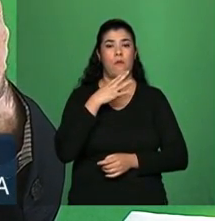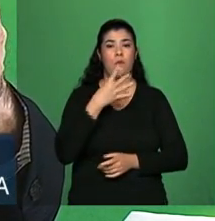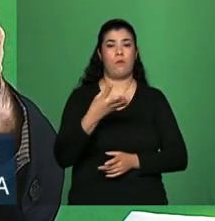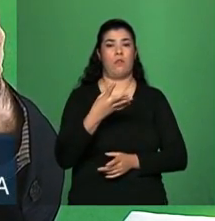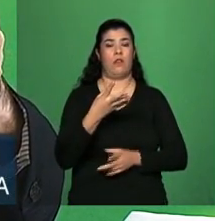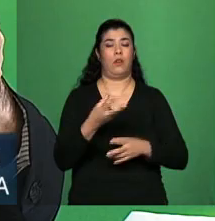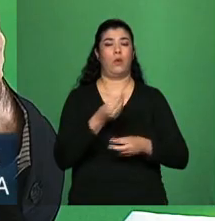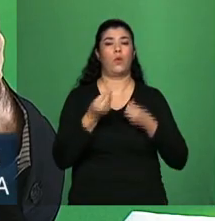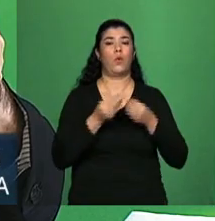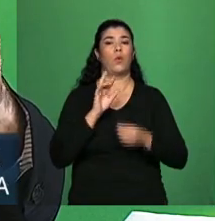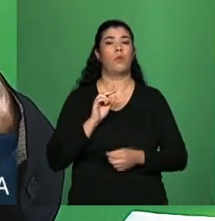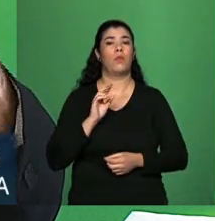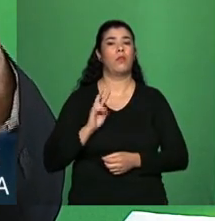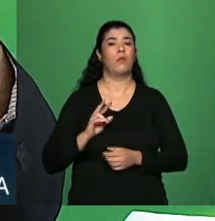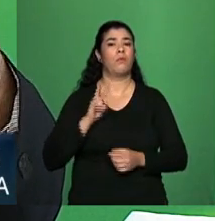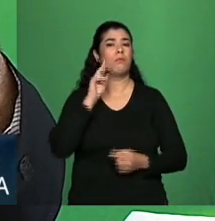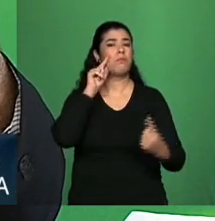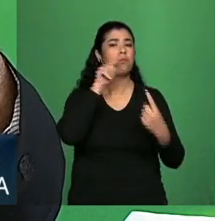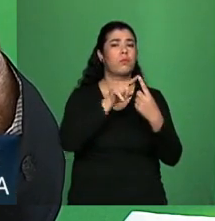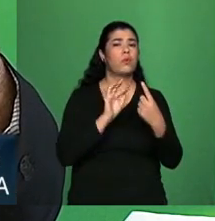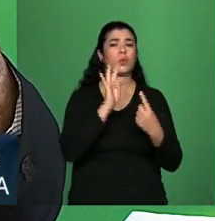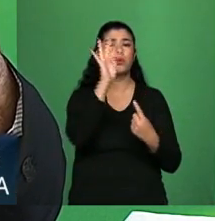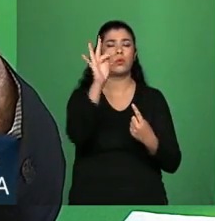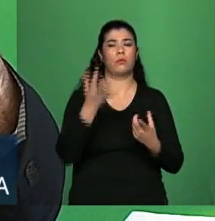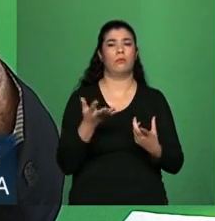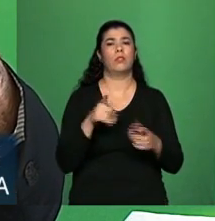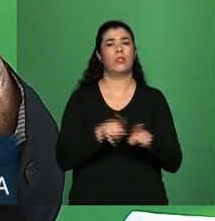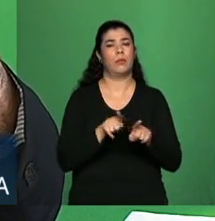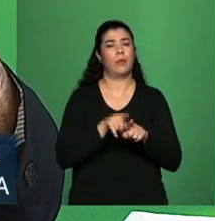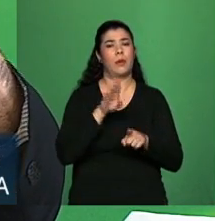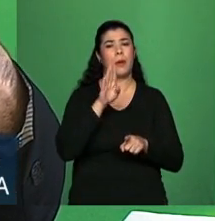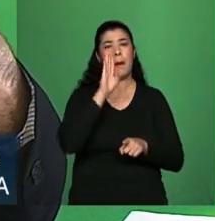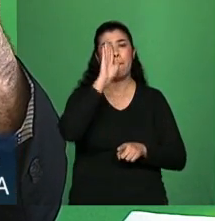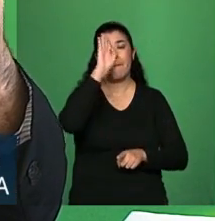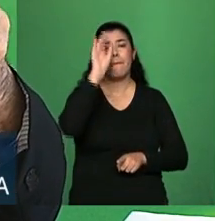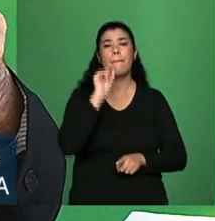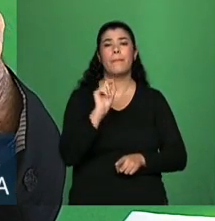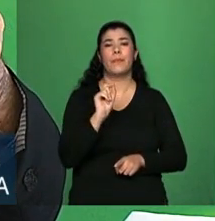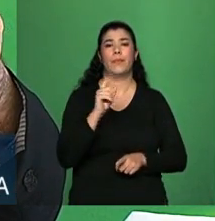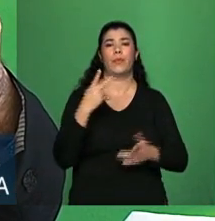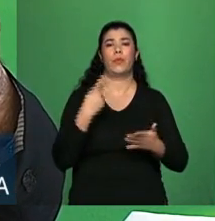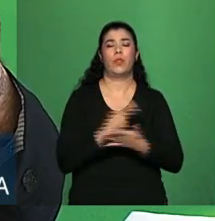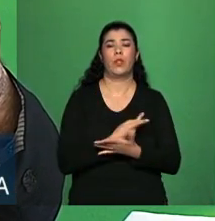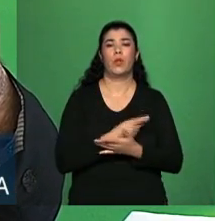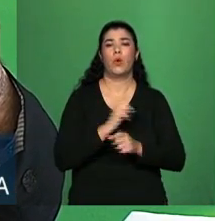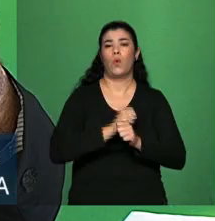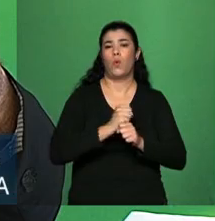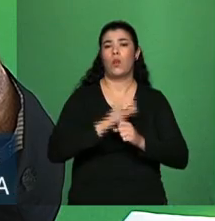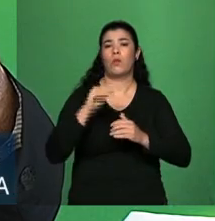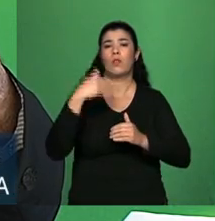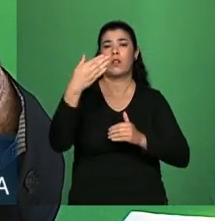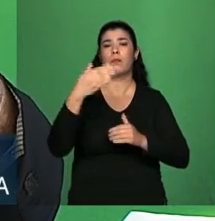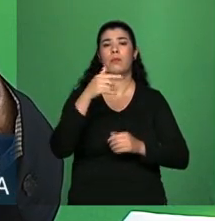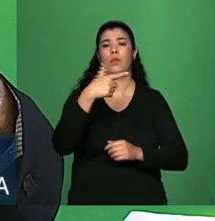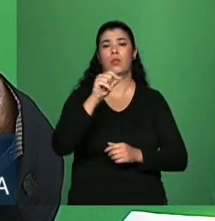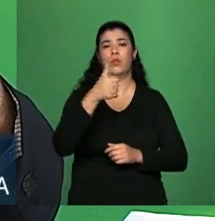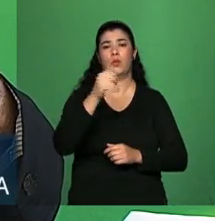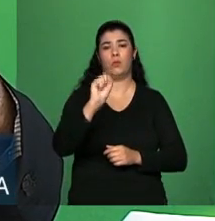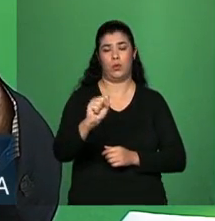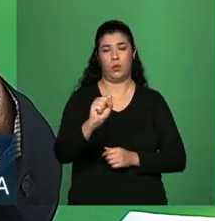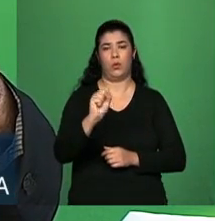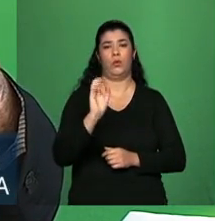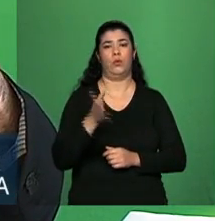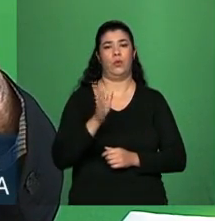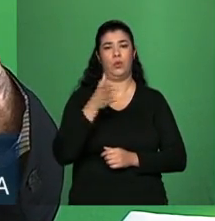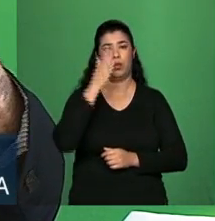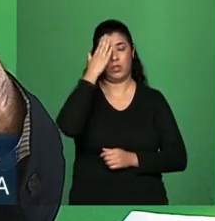está projetando, principalmente nos anos até depois de 2018. Como a